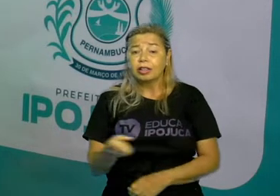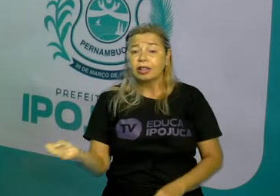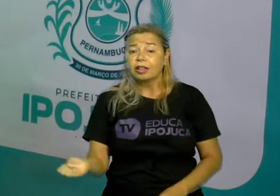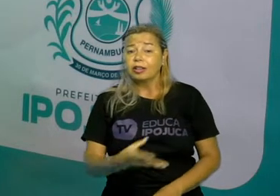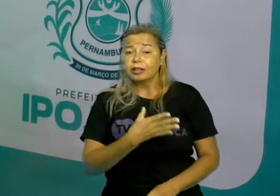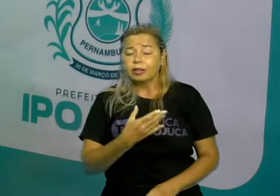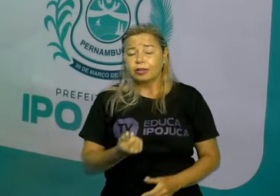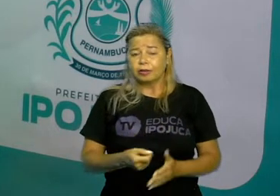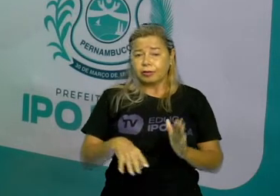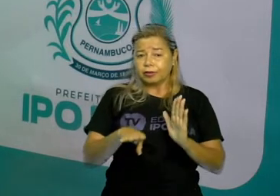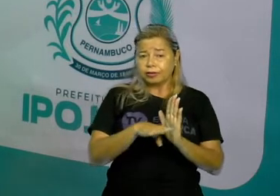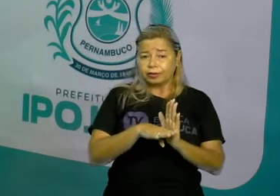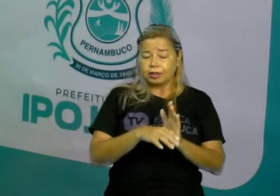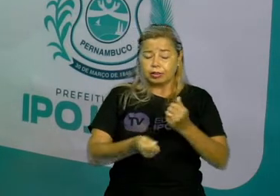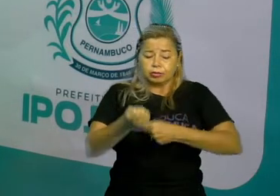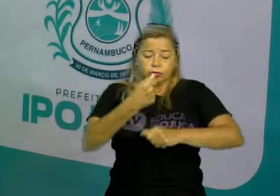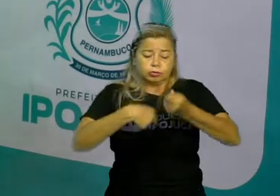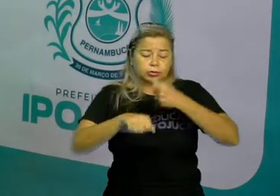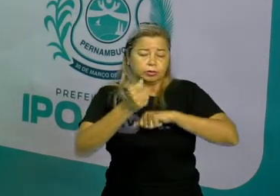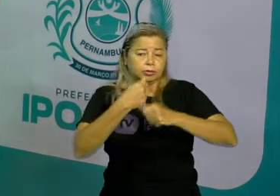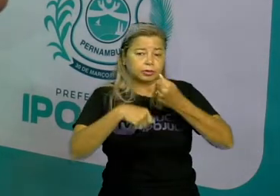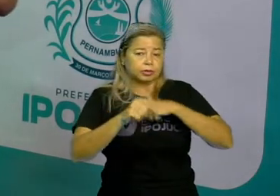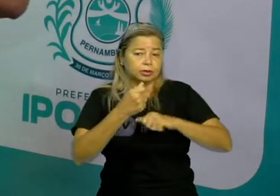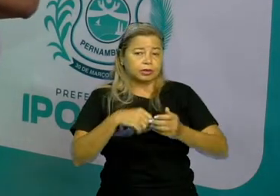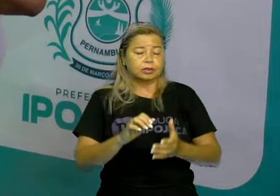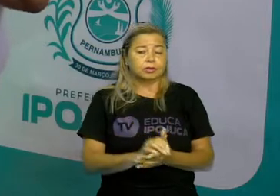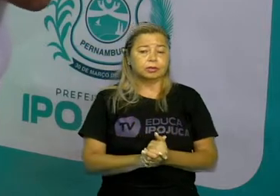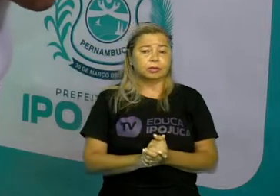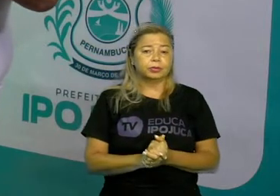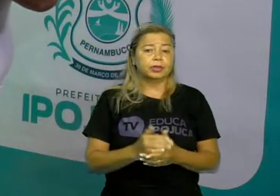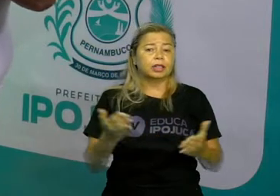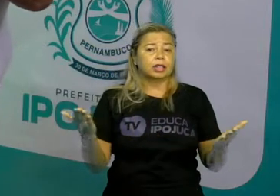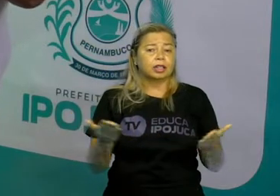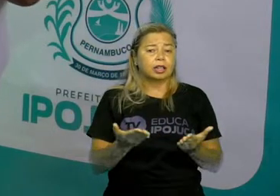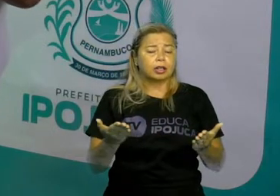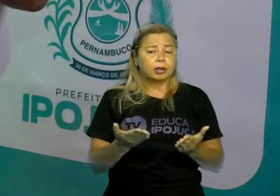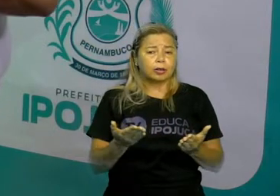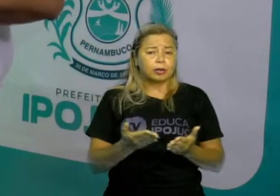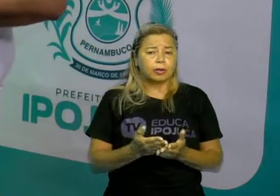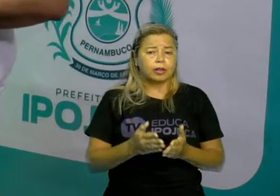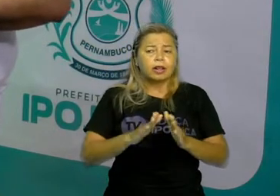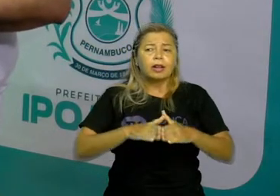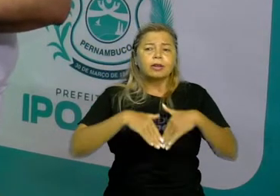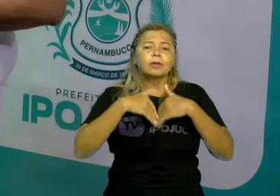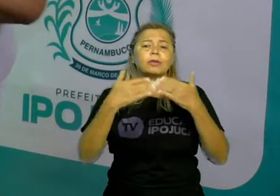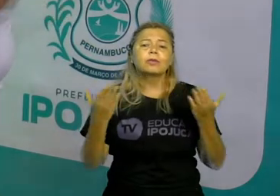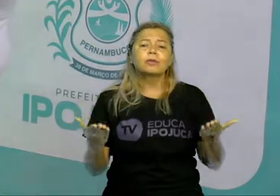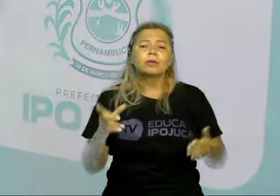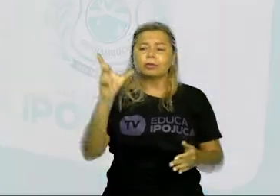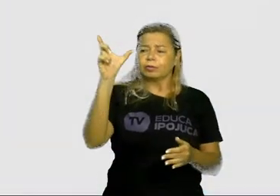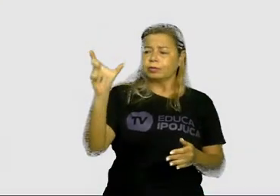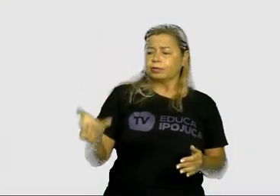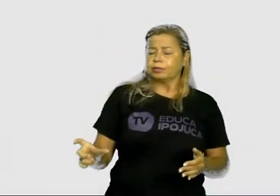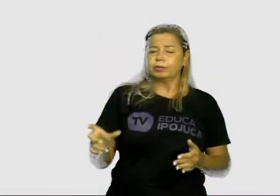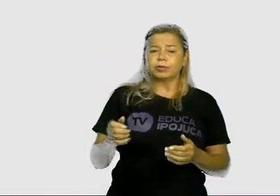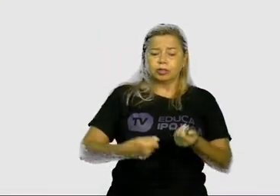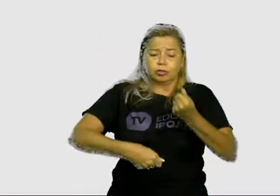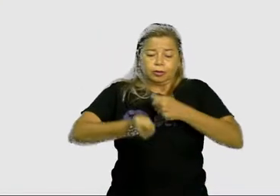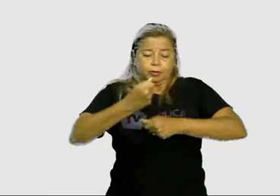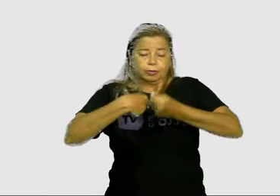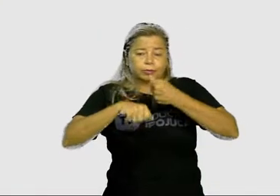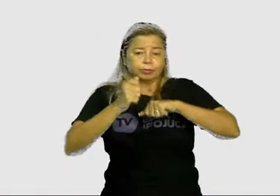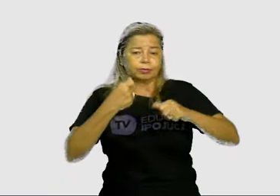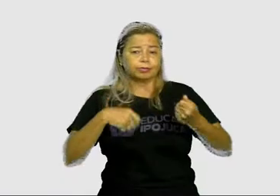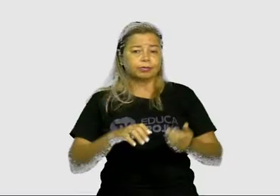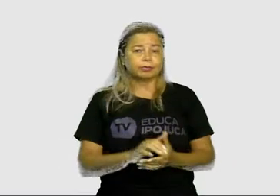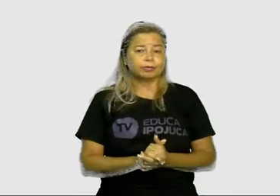Beleza? A gente vai ver agora quais são as características do capitalismo. Eu coloquei aqui para vocês algumas.